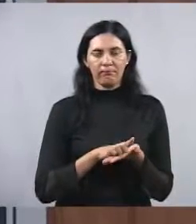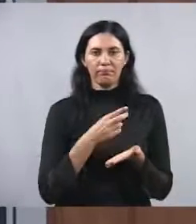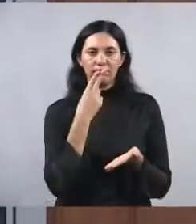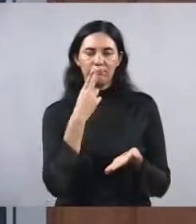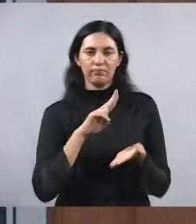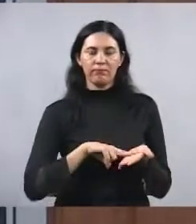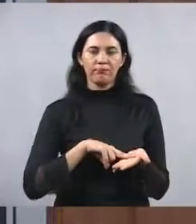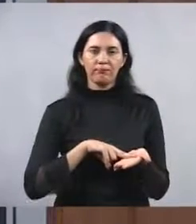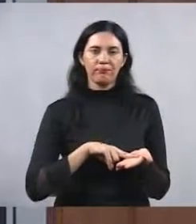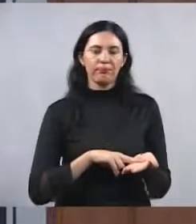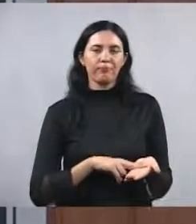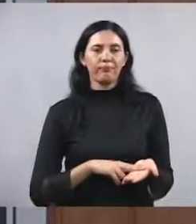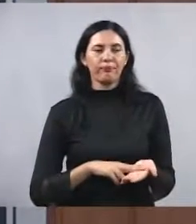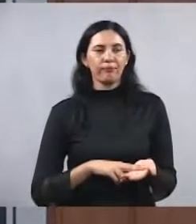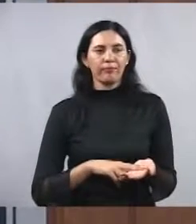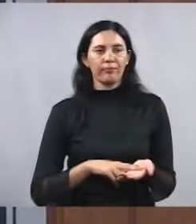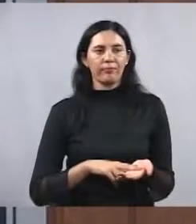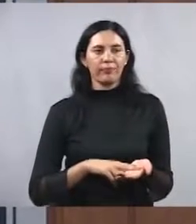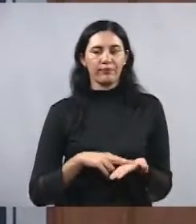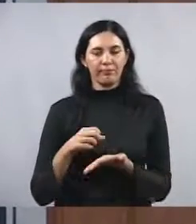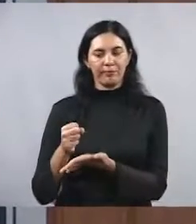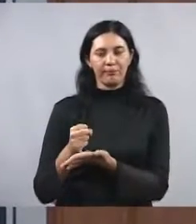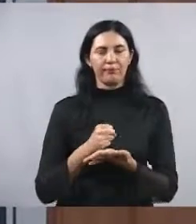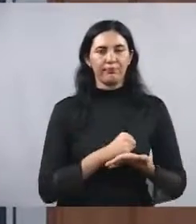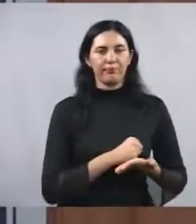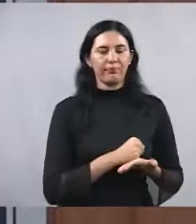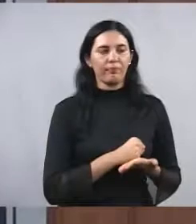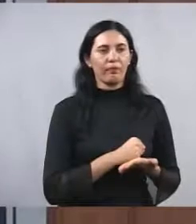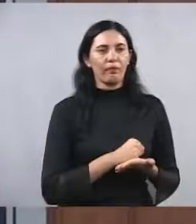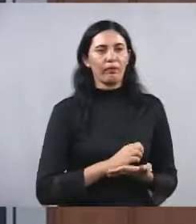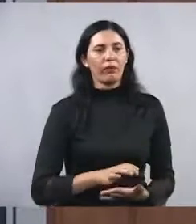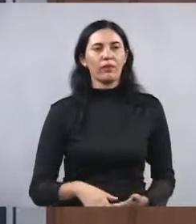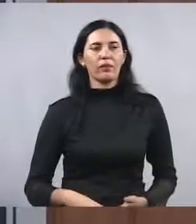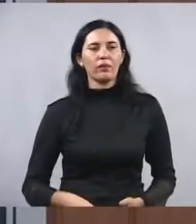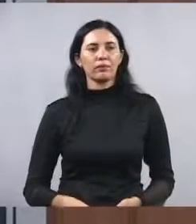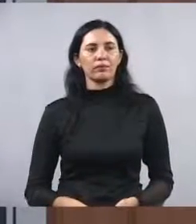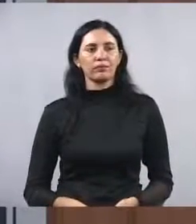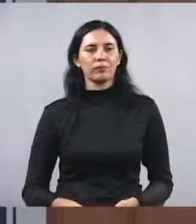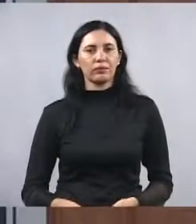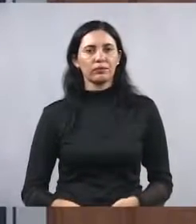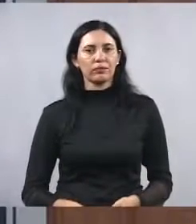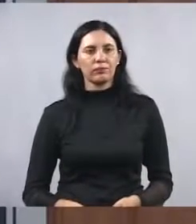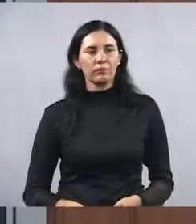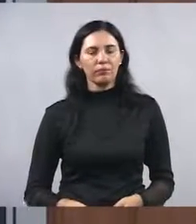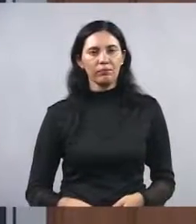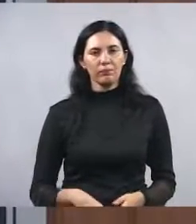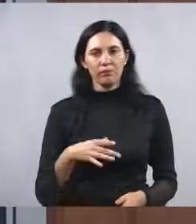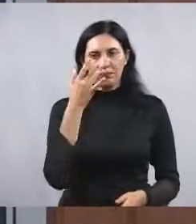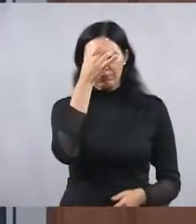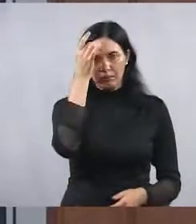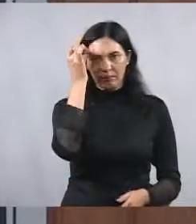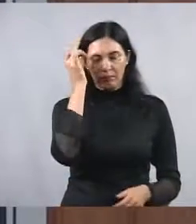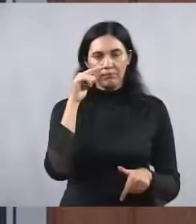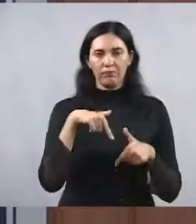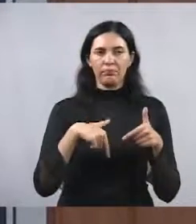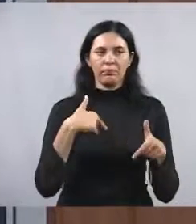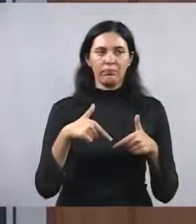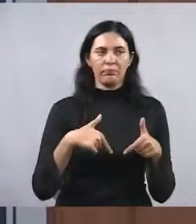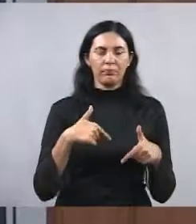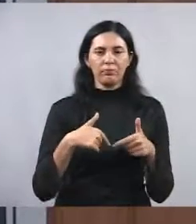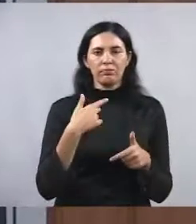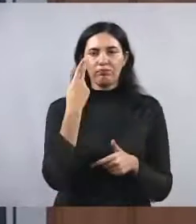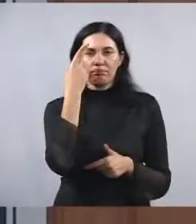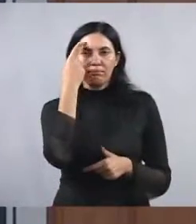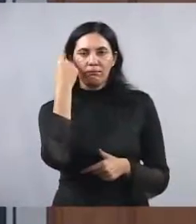carta que me foi dirigida por alguém que é do ramo, trata-se